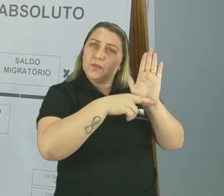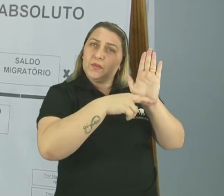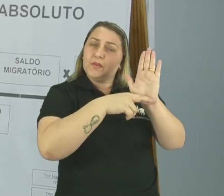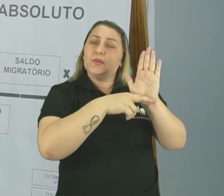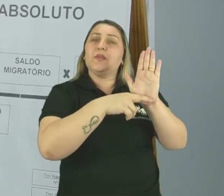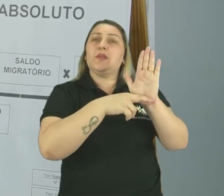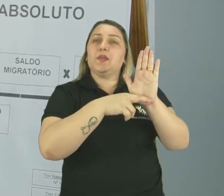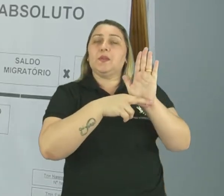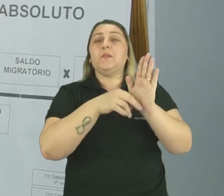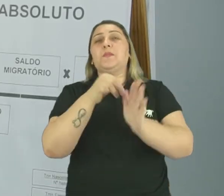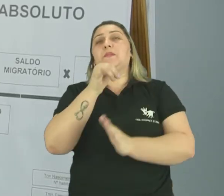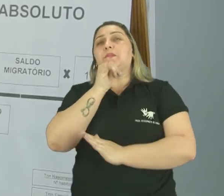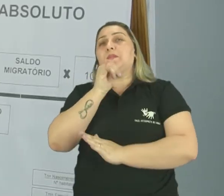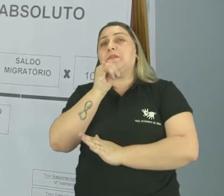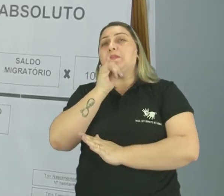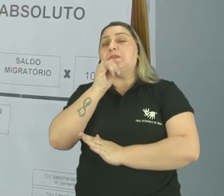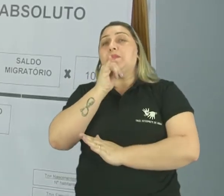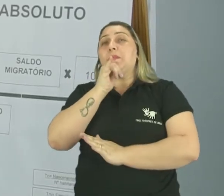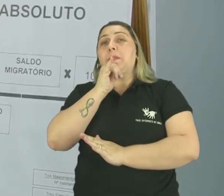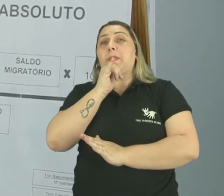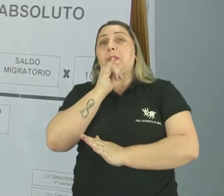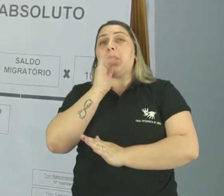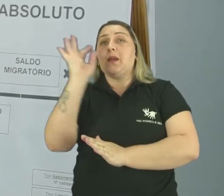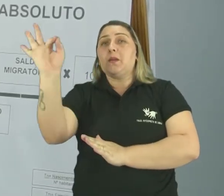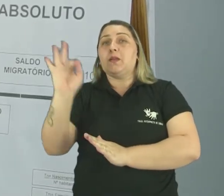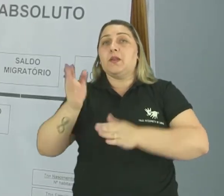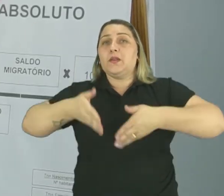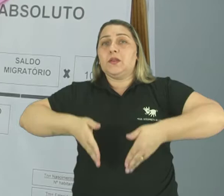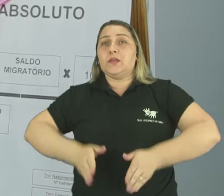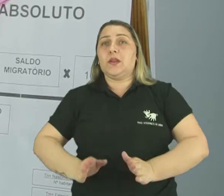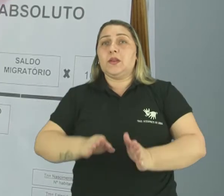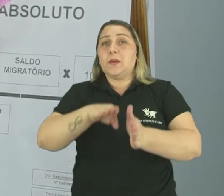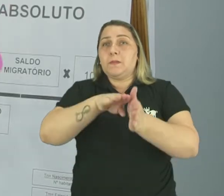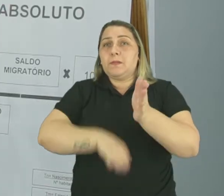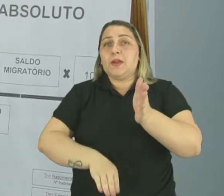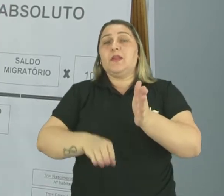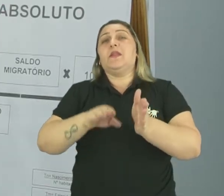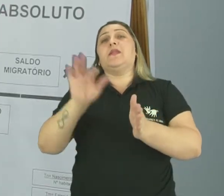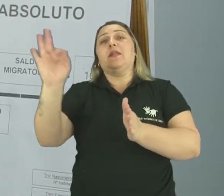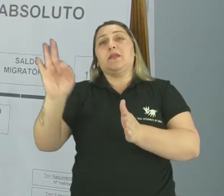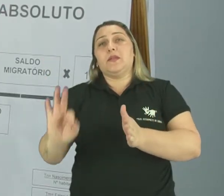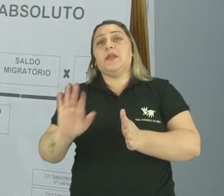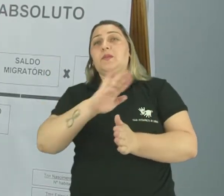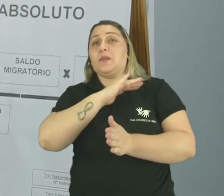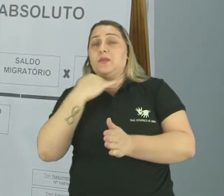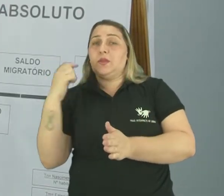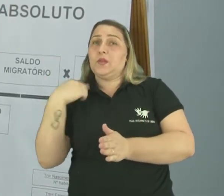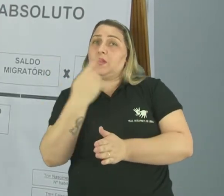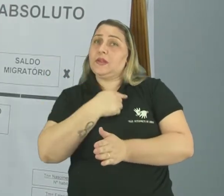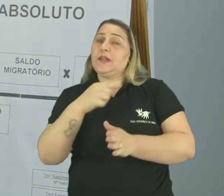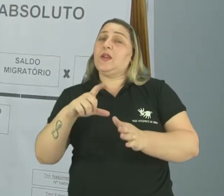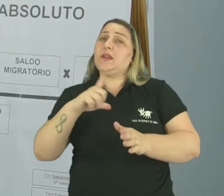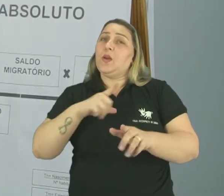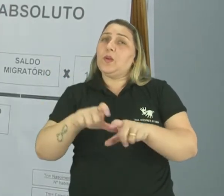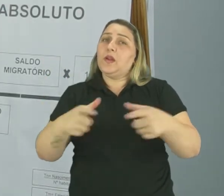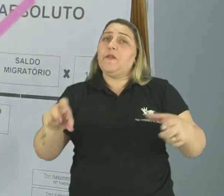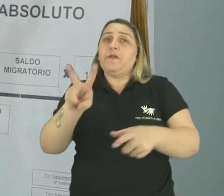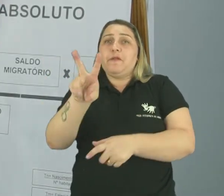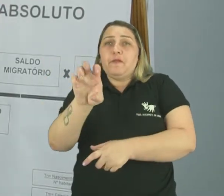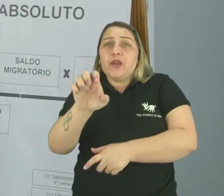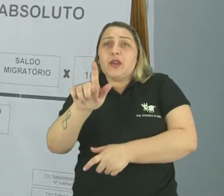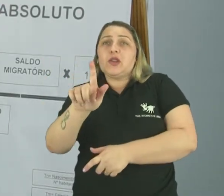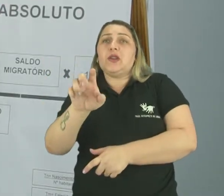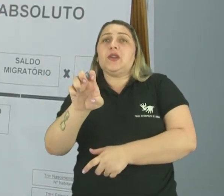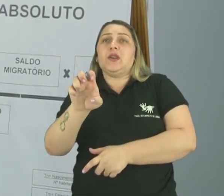matemáticas. Por exemplo, pega-se a taxa de natalidade menos a taxa de mortalidade e nós vamos ter um crescimento